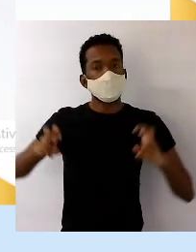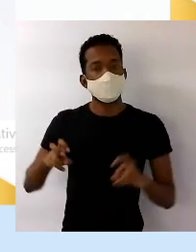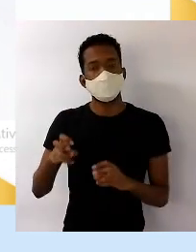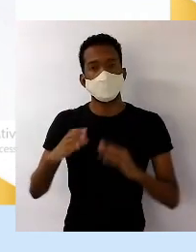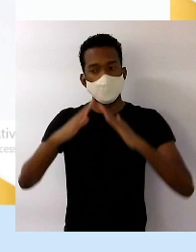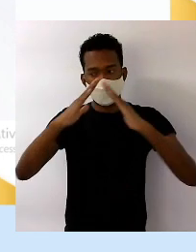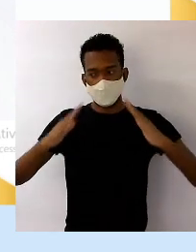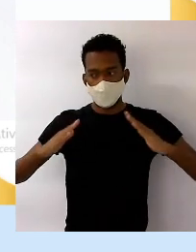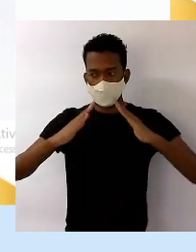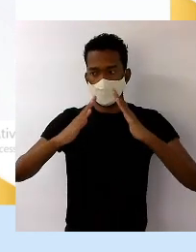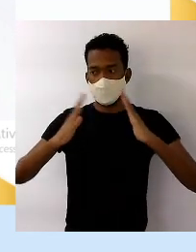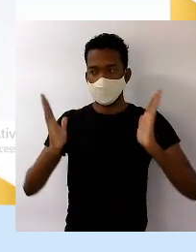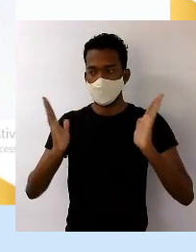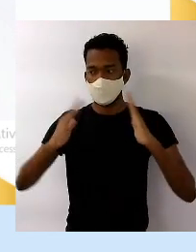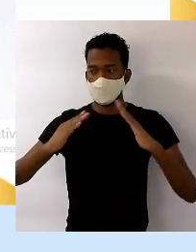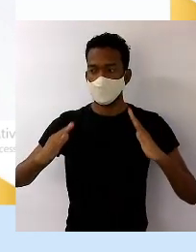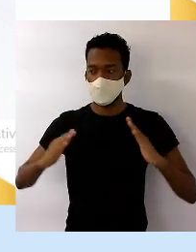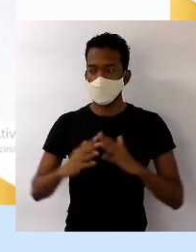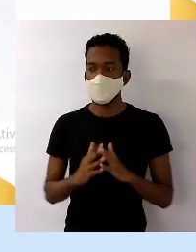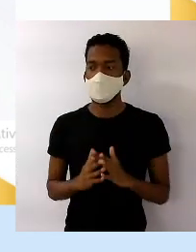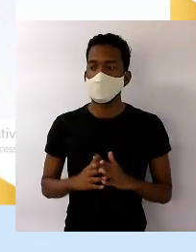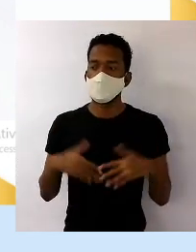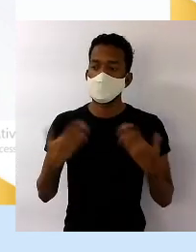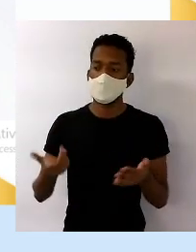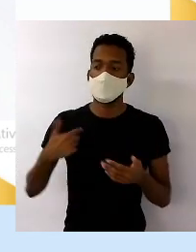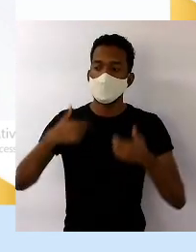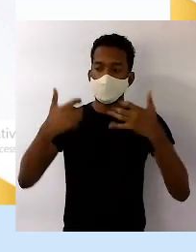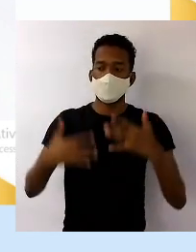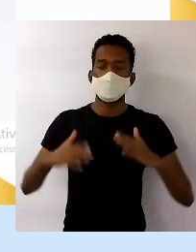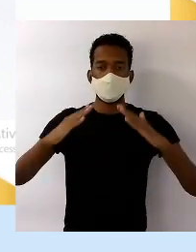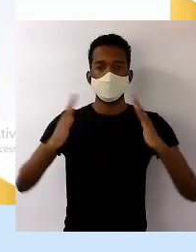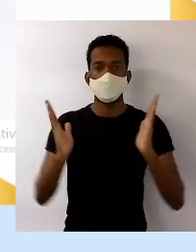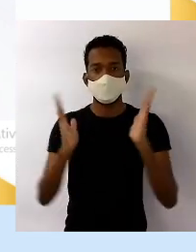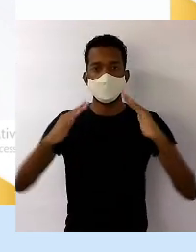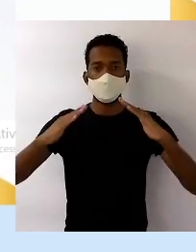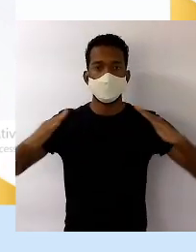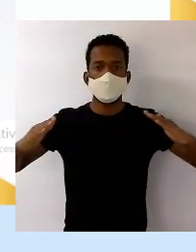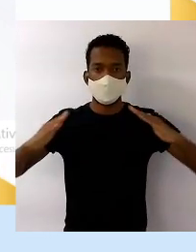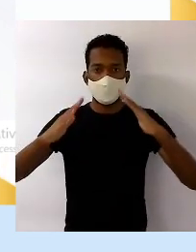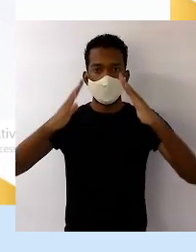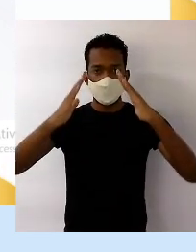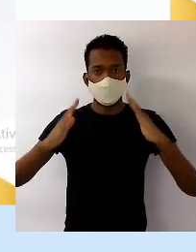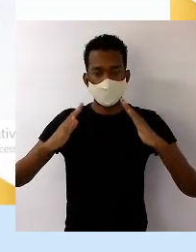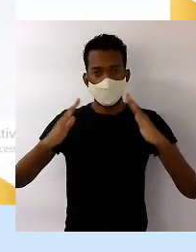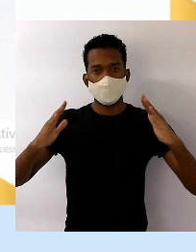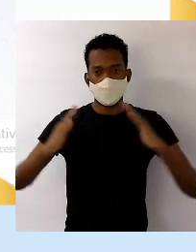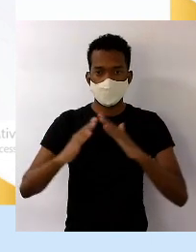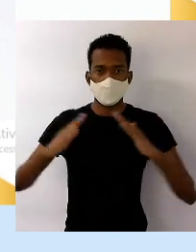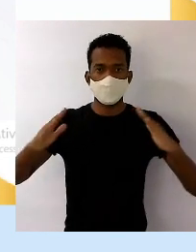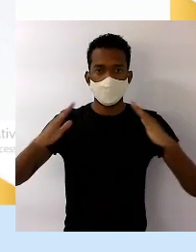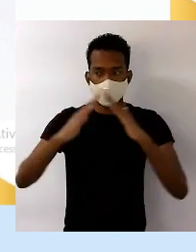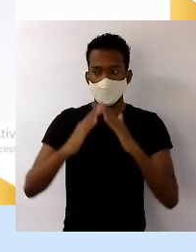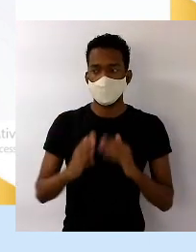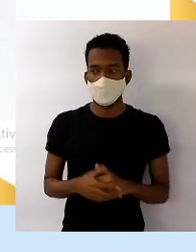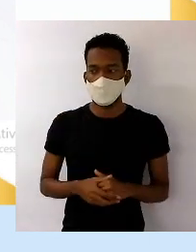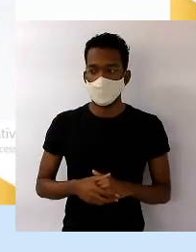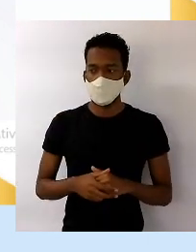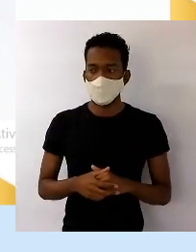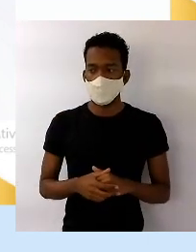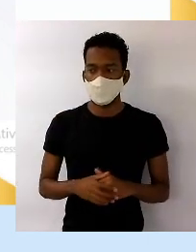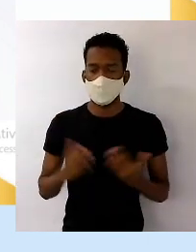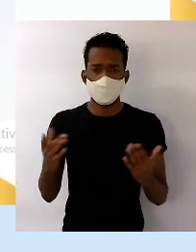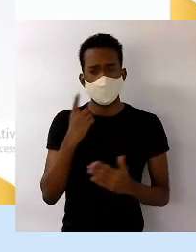pirâmide. Eu estou falando aqui para vocês alargamento da pirâmide, diminuição, ponta e não sei o que lá, e